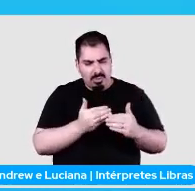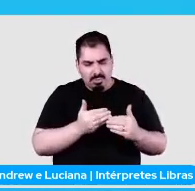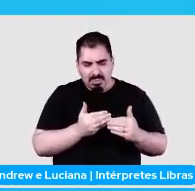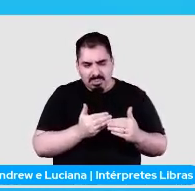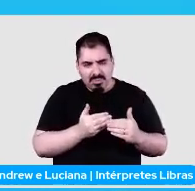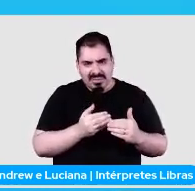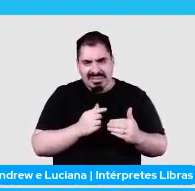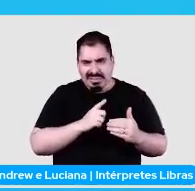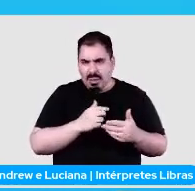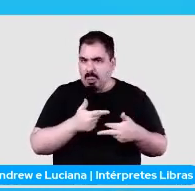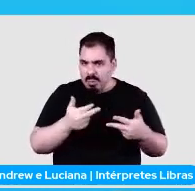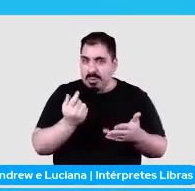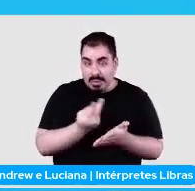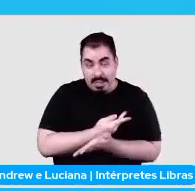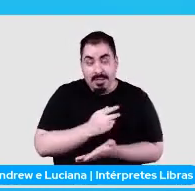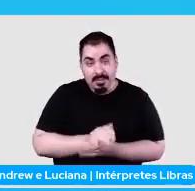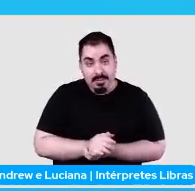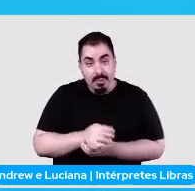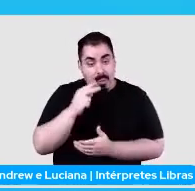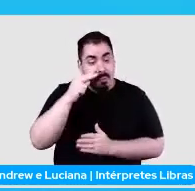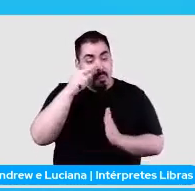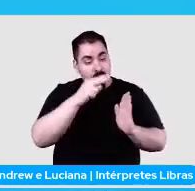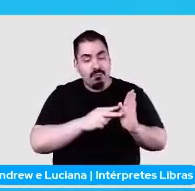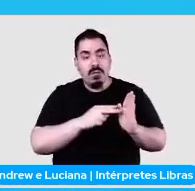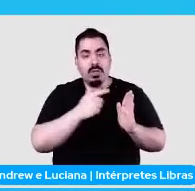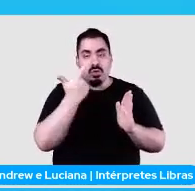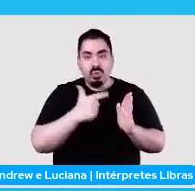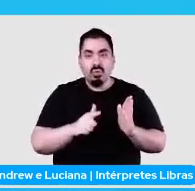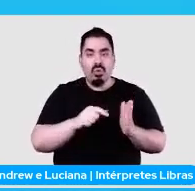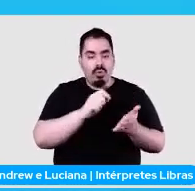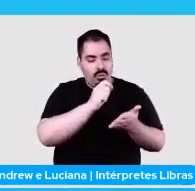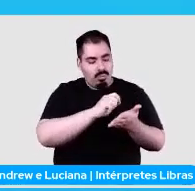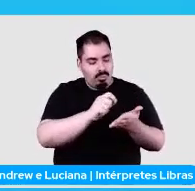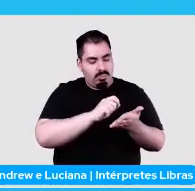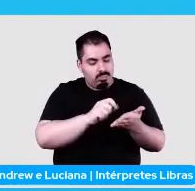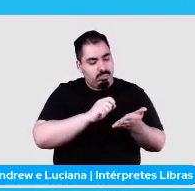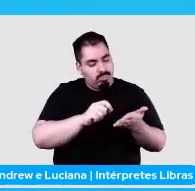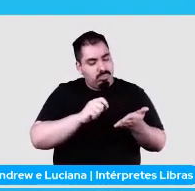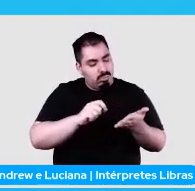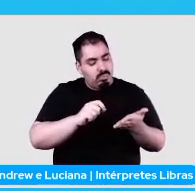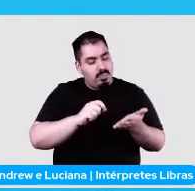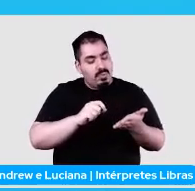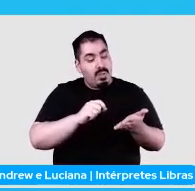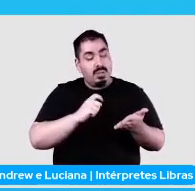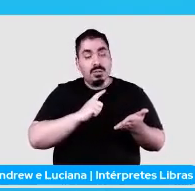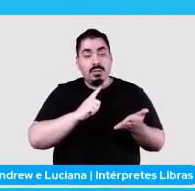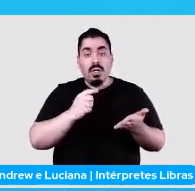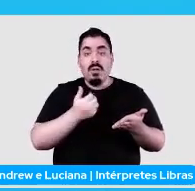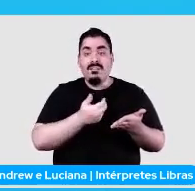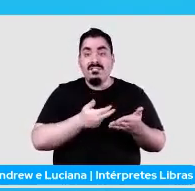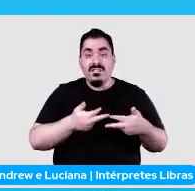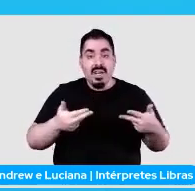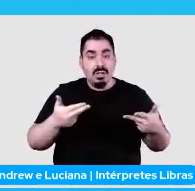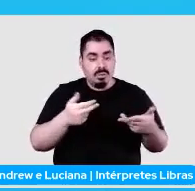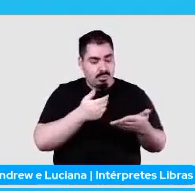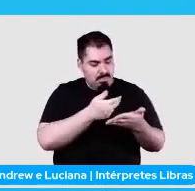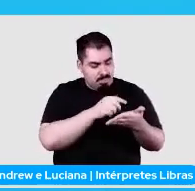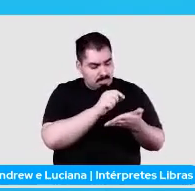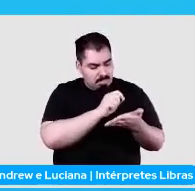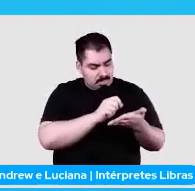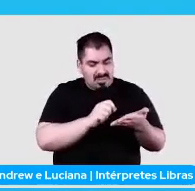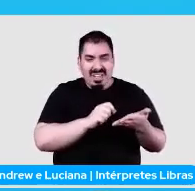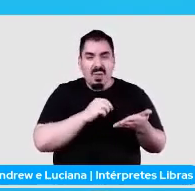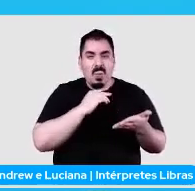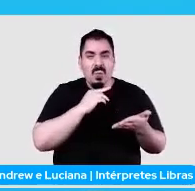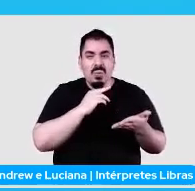Vamos revisar as anotações? Quando a gente foi revisar as anotações, tinha tanta coisa mal anotada. Ah,